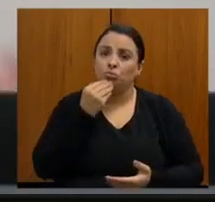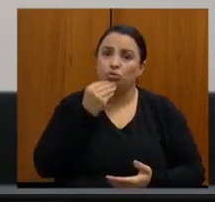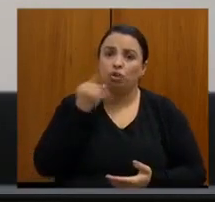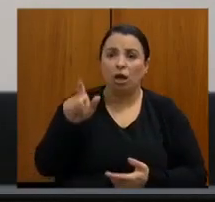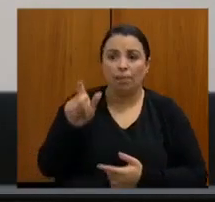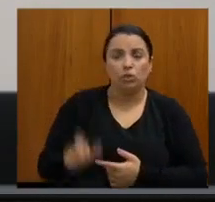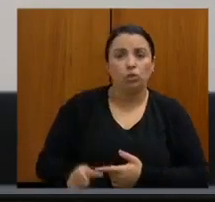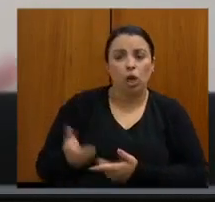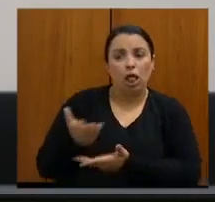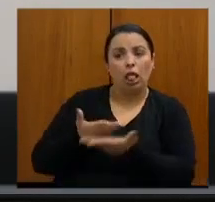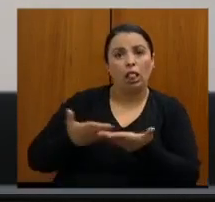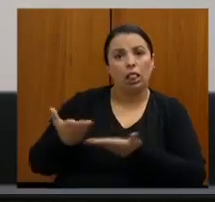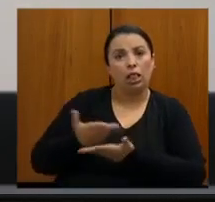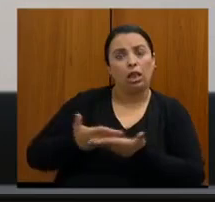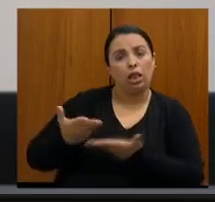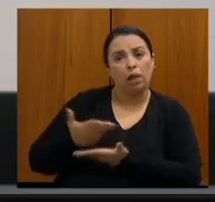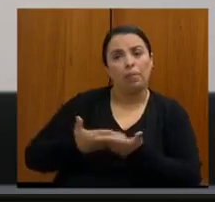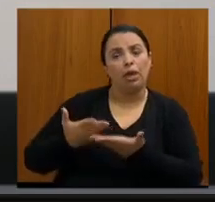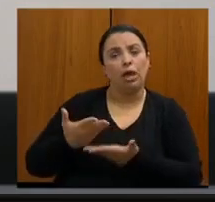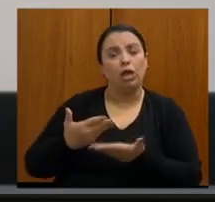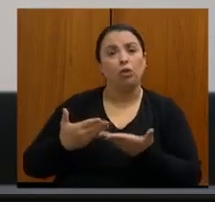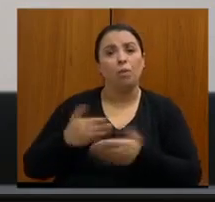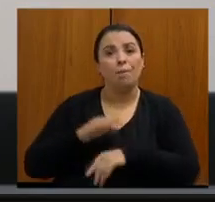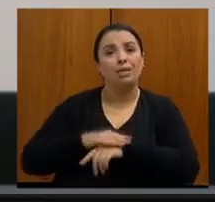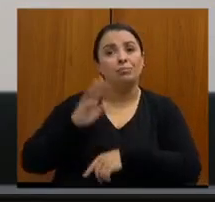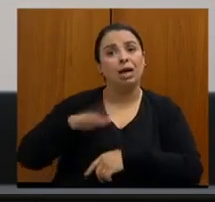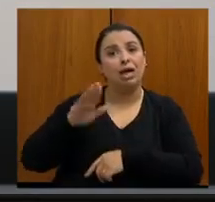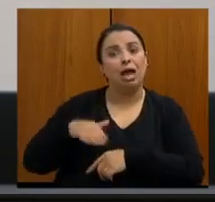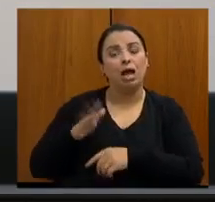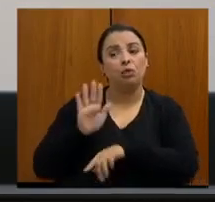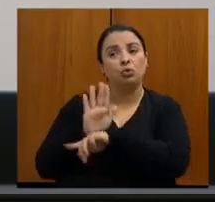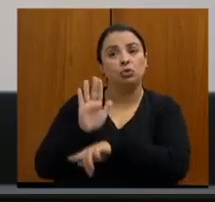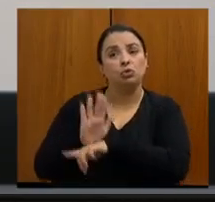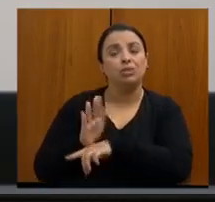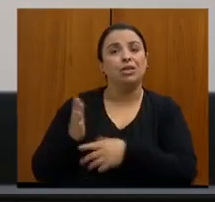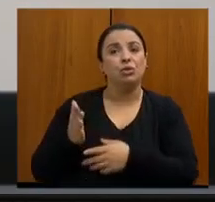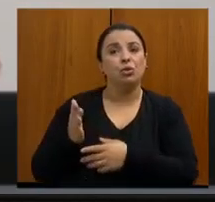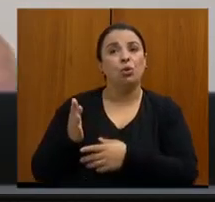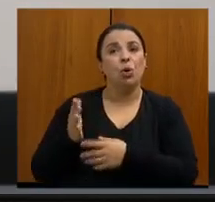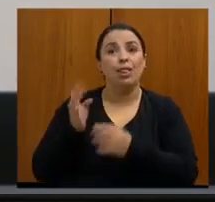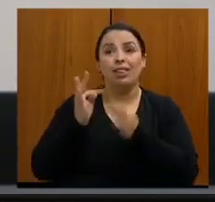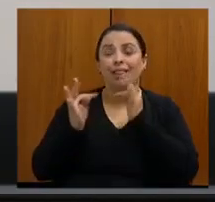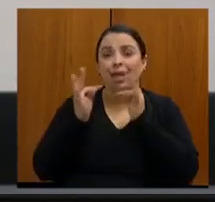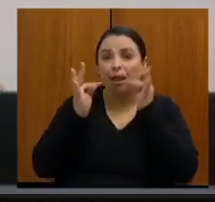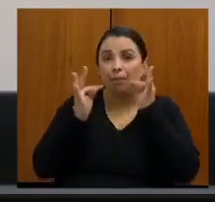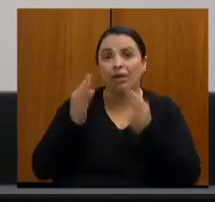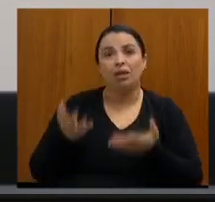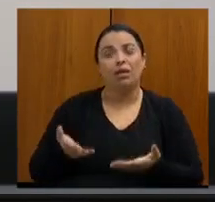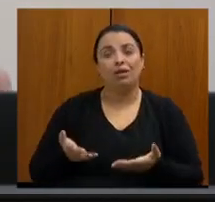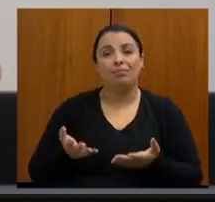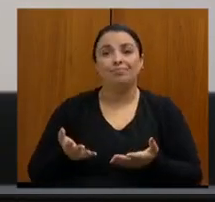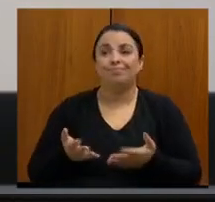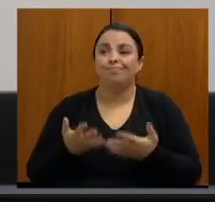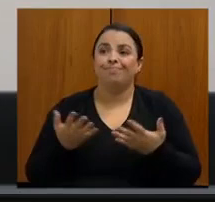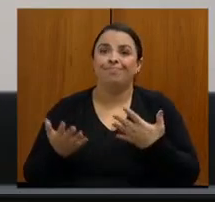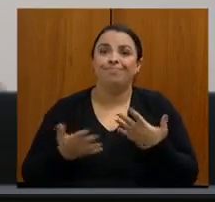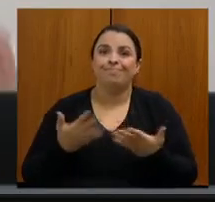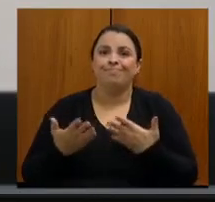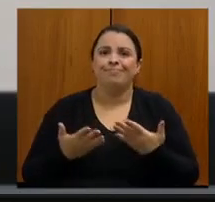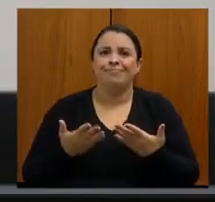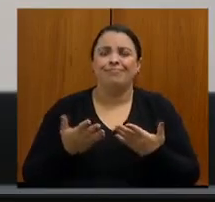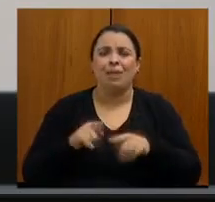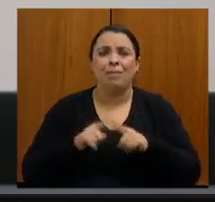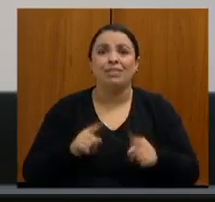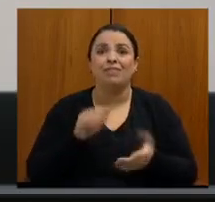ajudando não só o SUS e muito mais o paciente. Então, eu acho que nós temos que avançar um pouco mais nessas questões da biópsia,